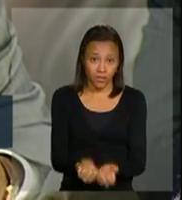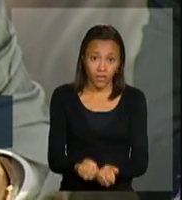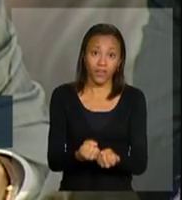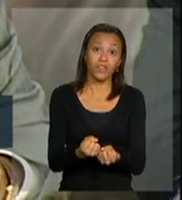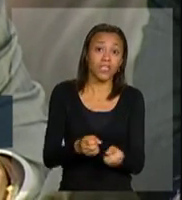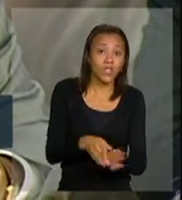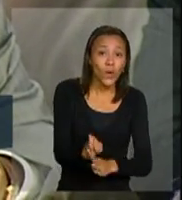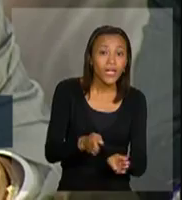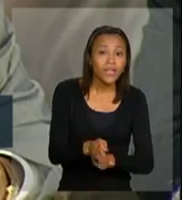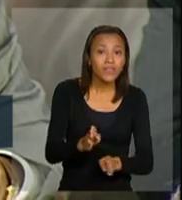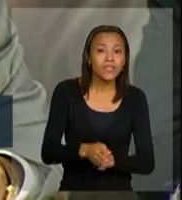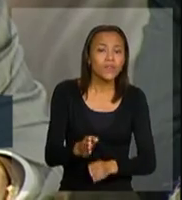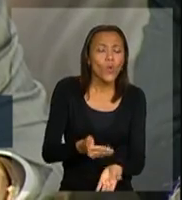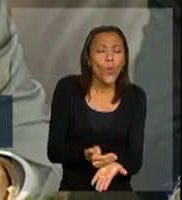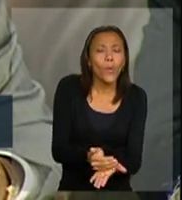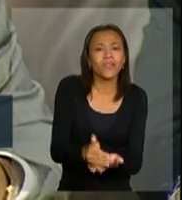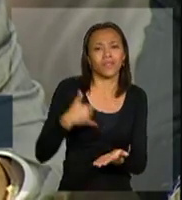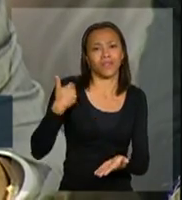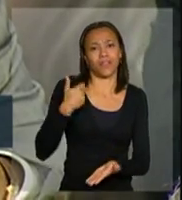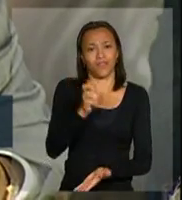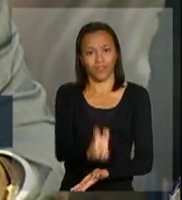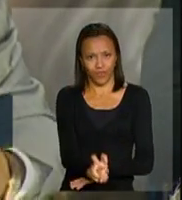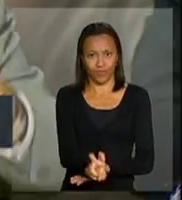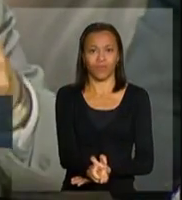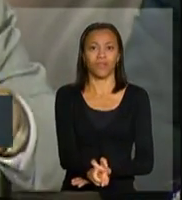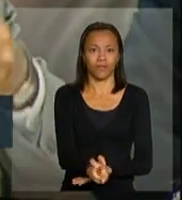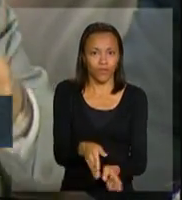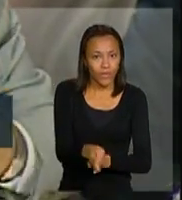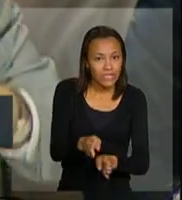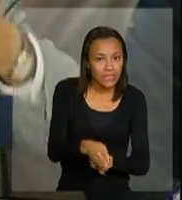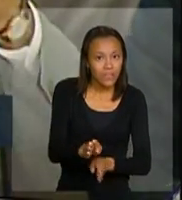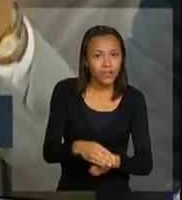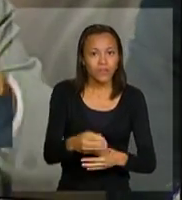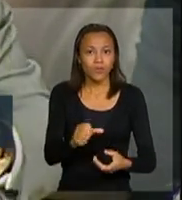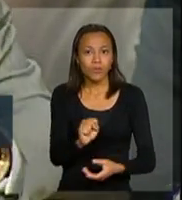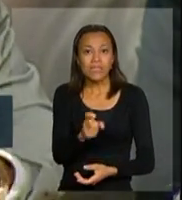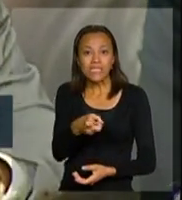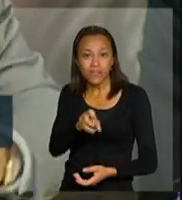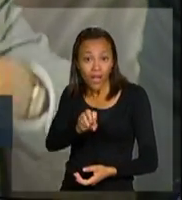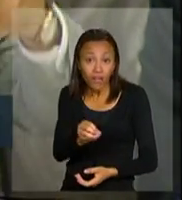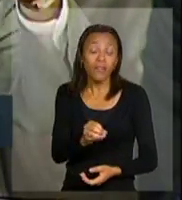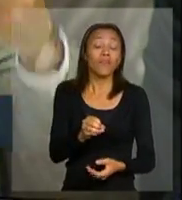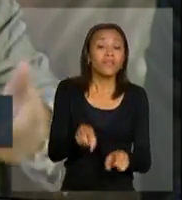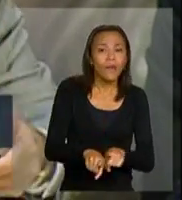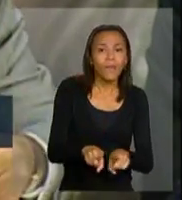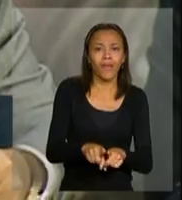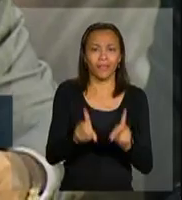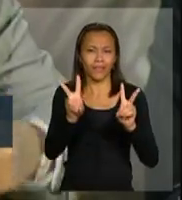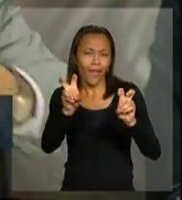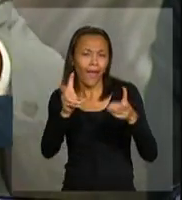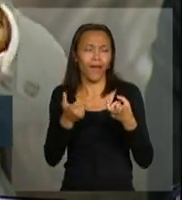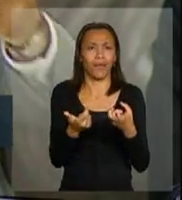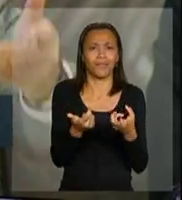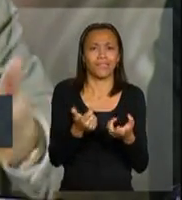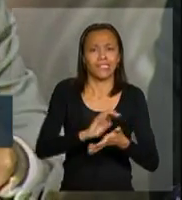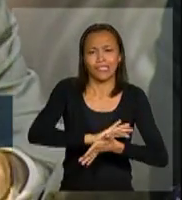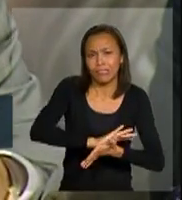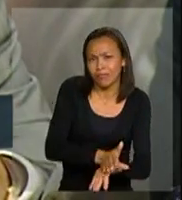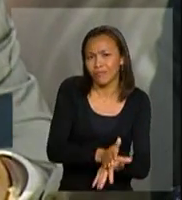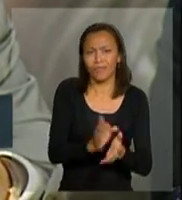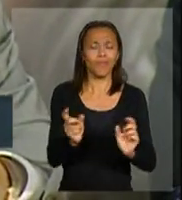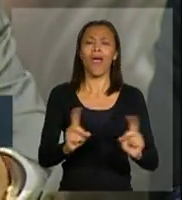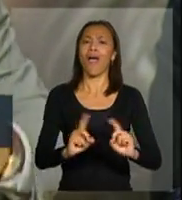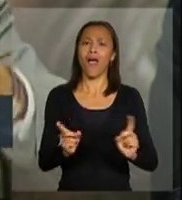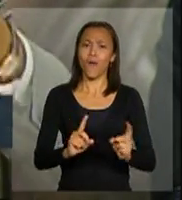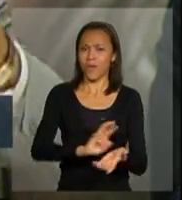educação sexual a partir de cinco anos de idade e que temas como orientação sexual, não discriminação, diversidade,